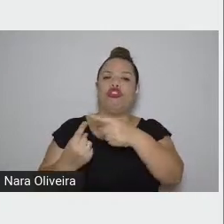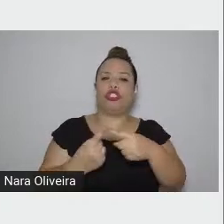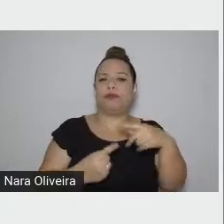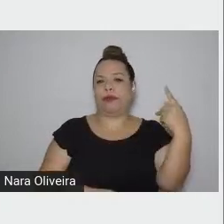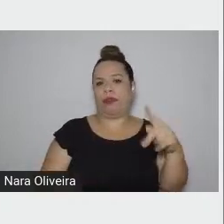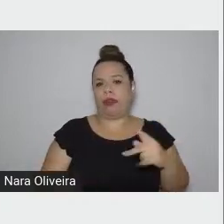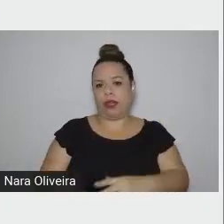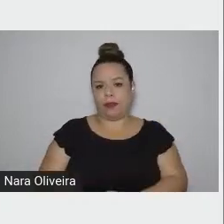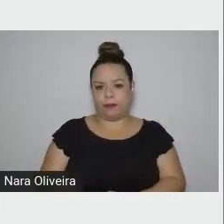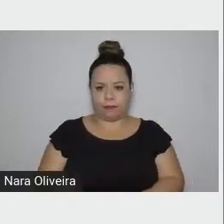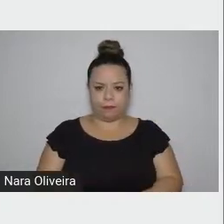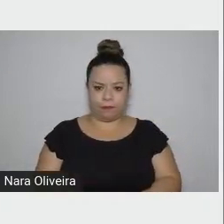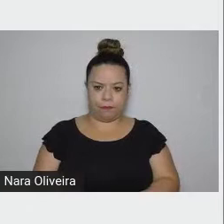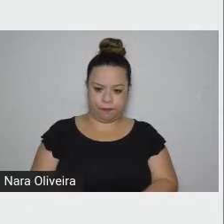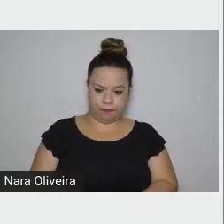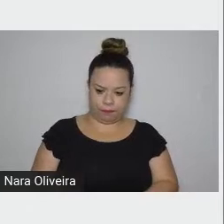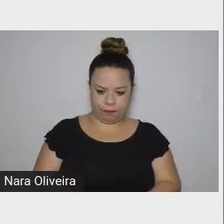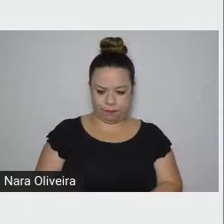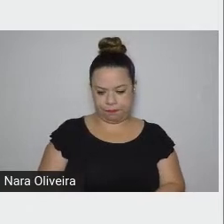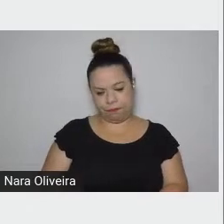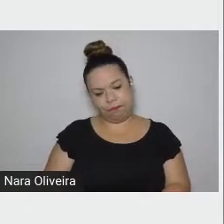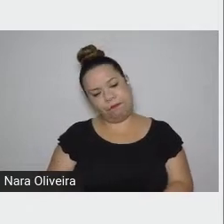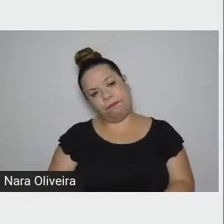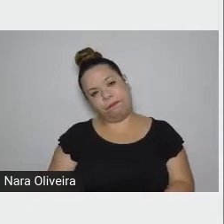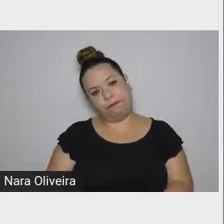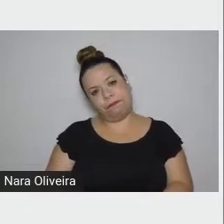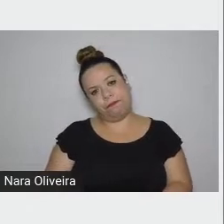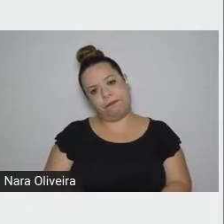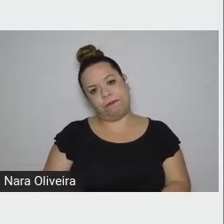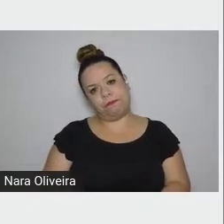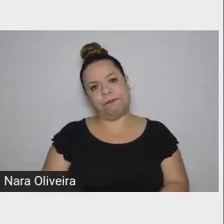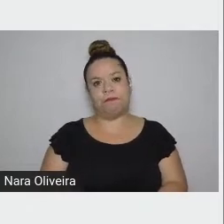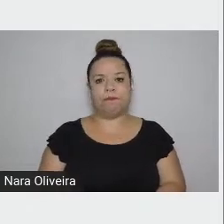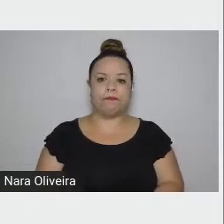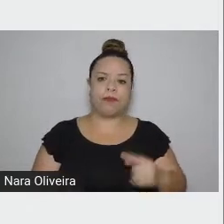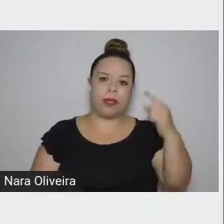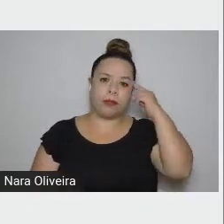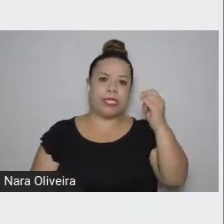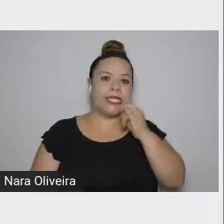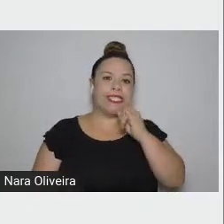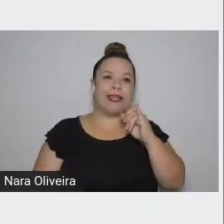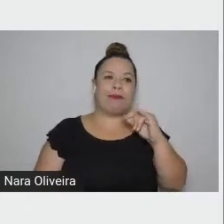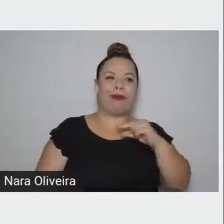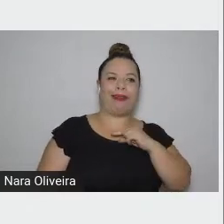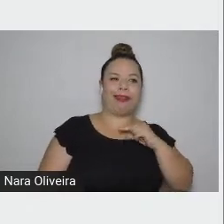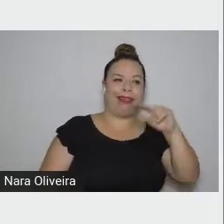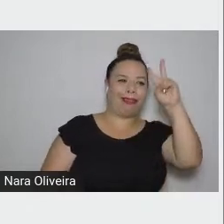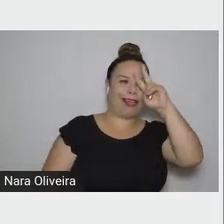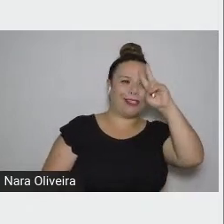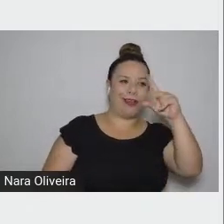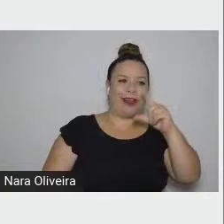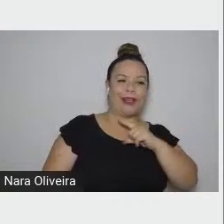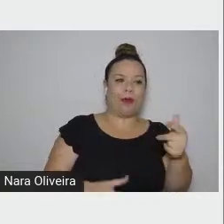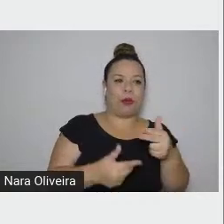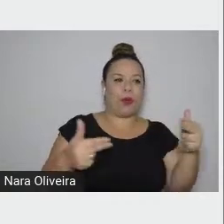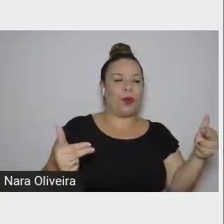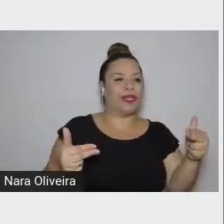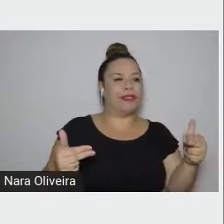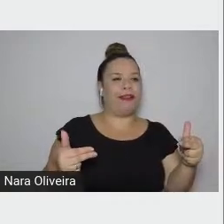o aspecto ao mesmo tempo artificioso e natural do português de Saramago